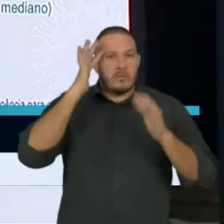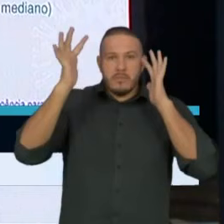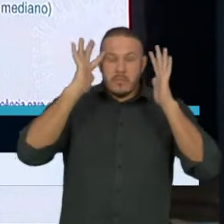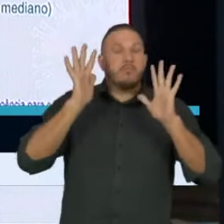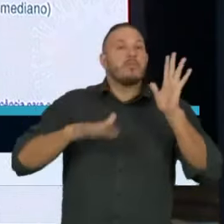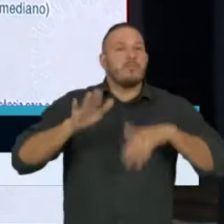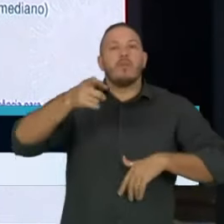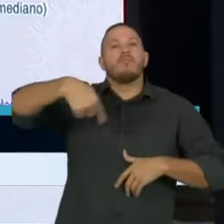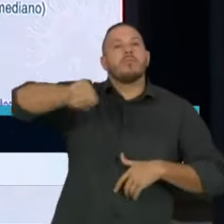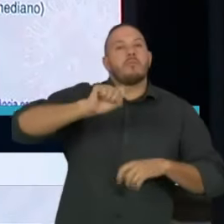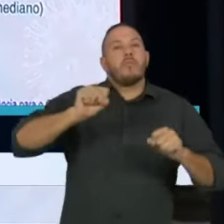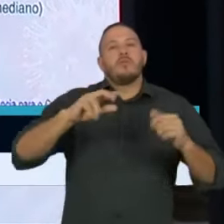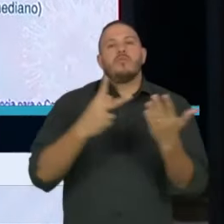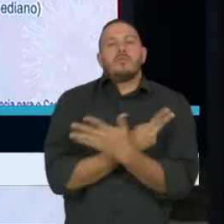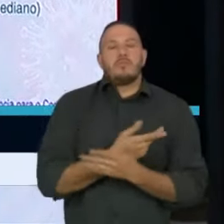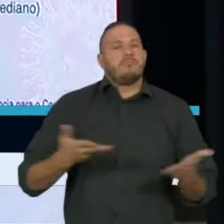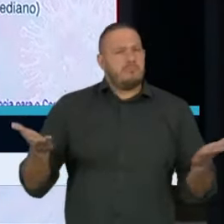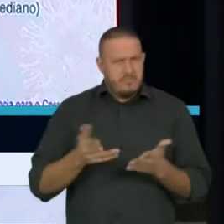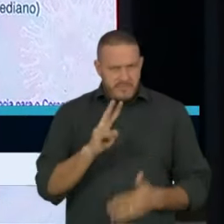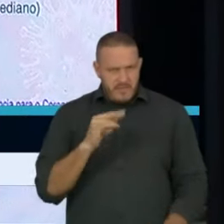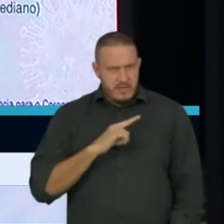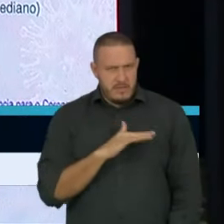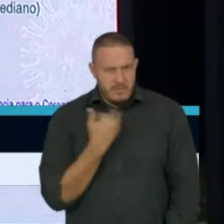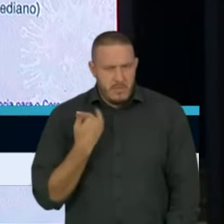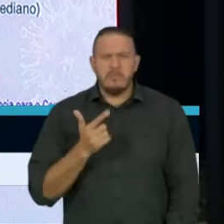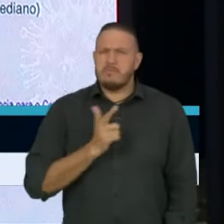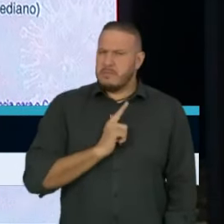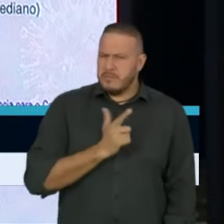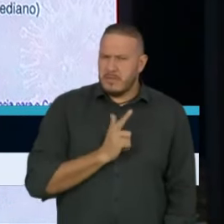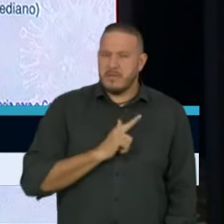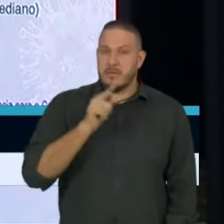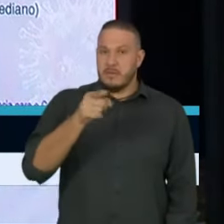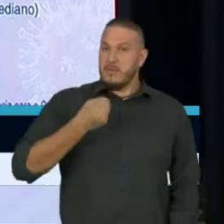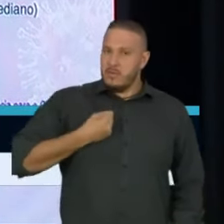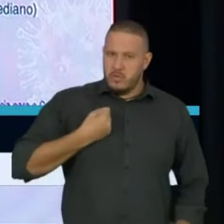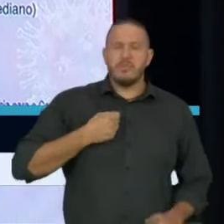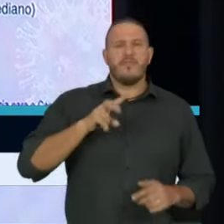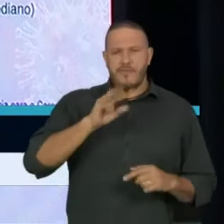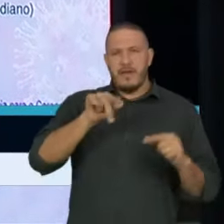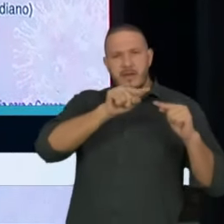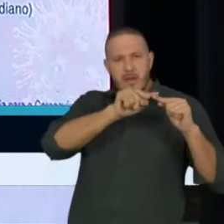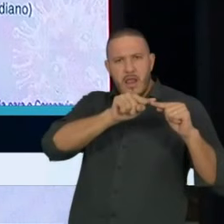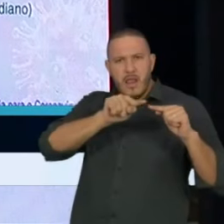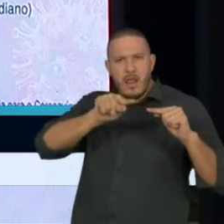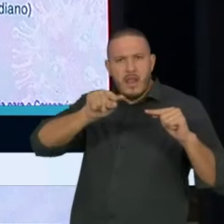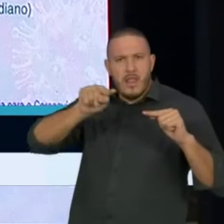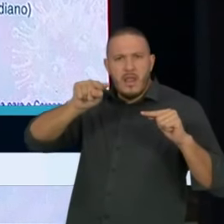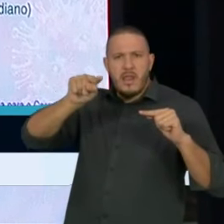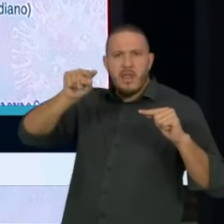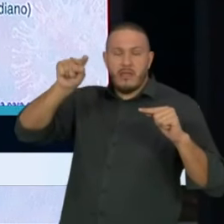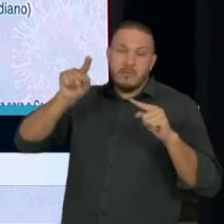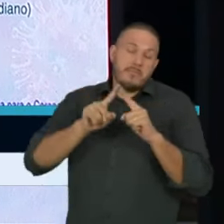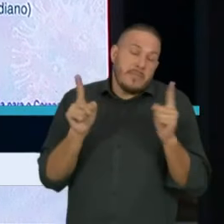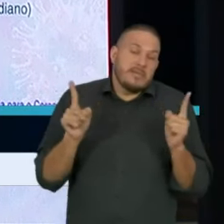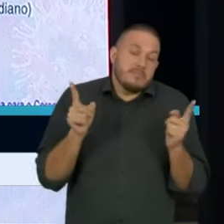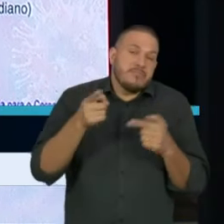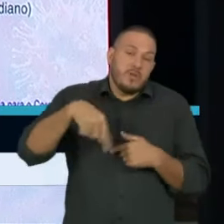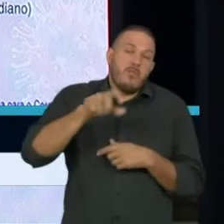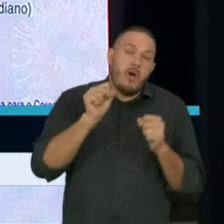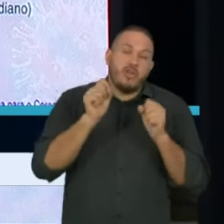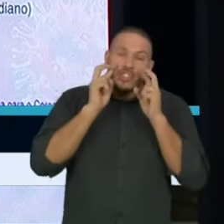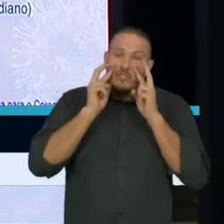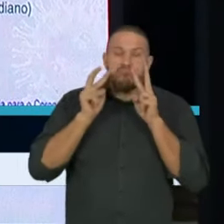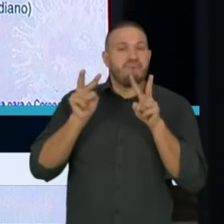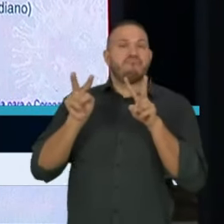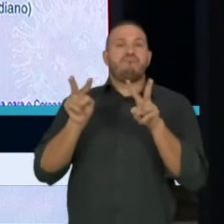que nos espera. Teremos óbitos, sim. Esse número será crescente, mas nós podemos olhar os